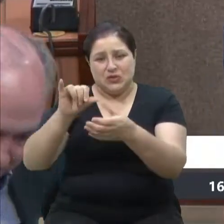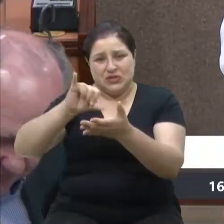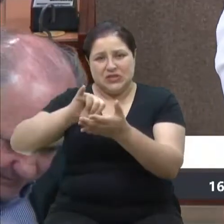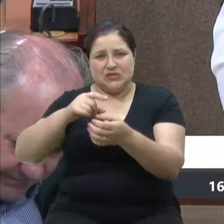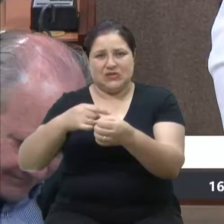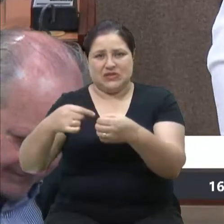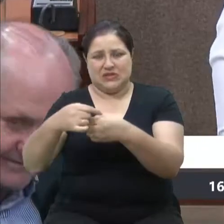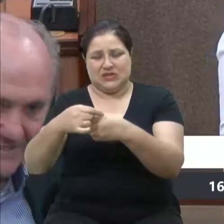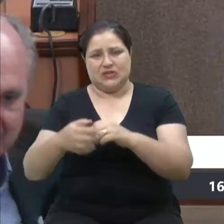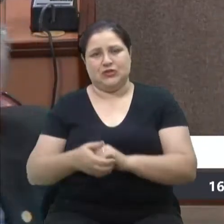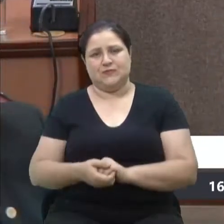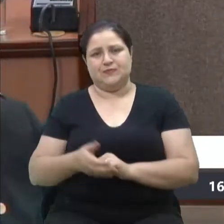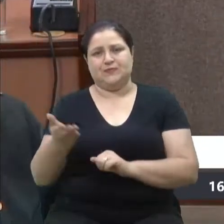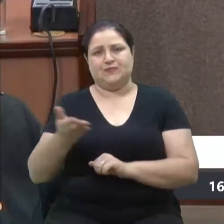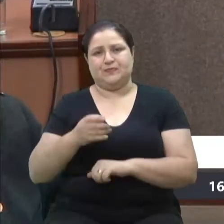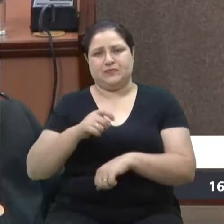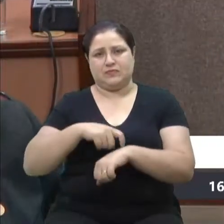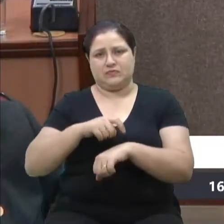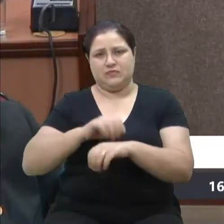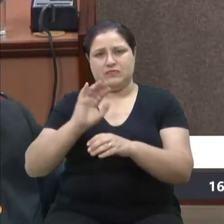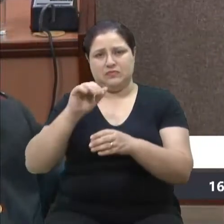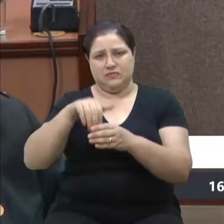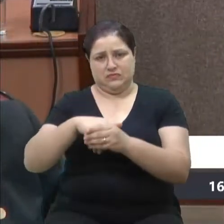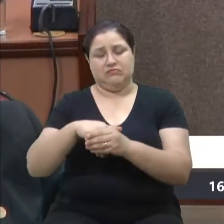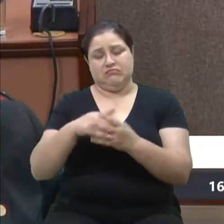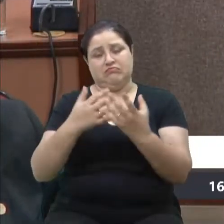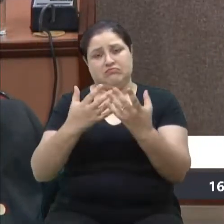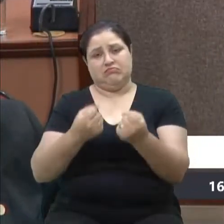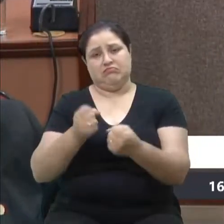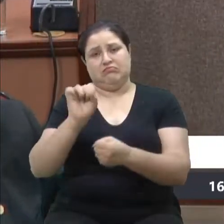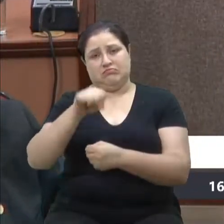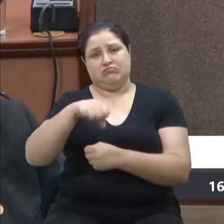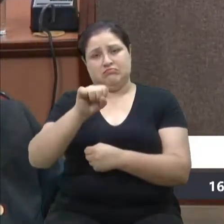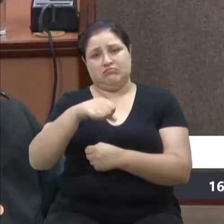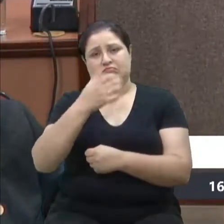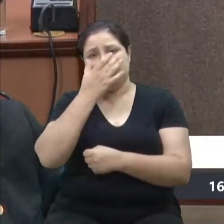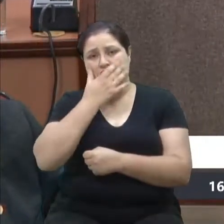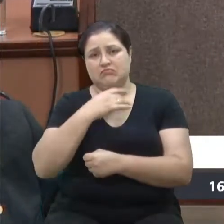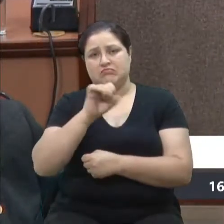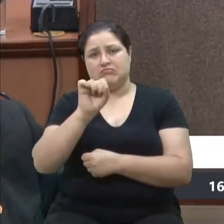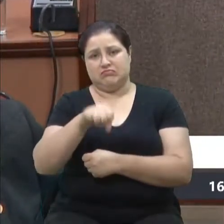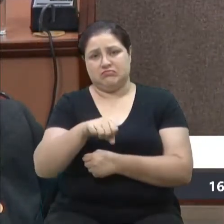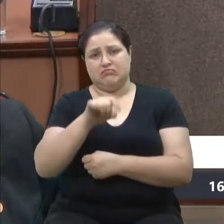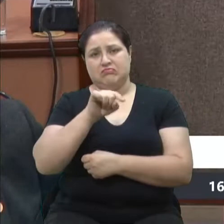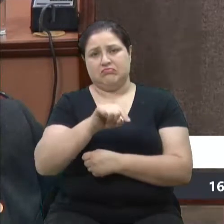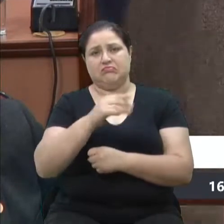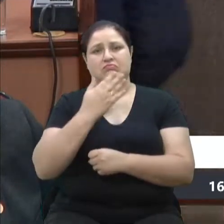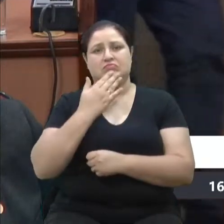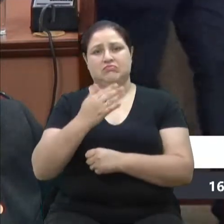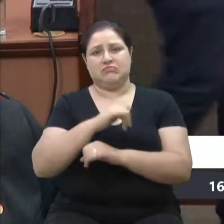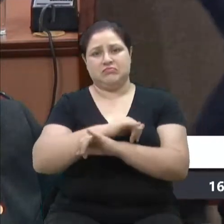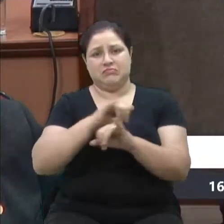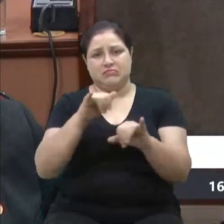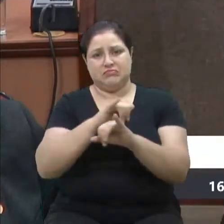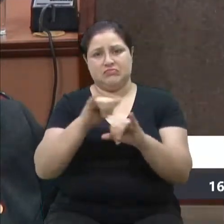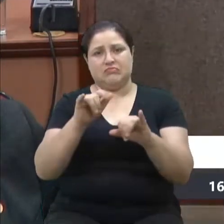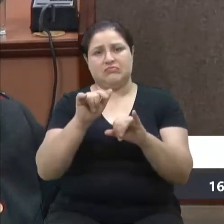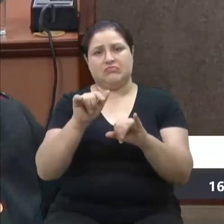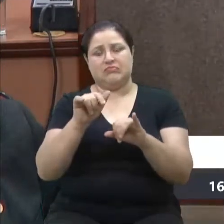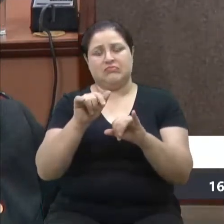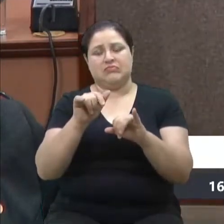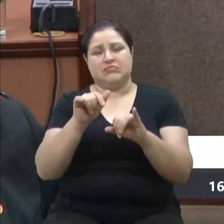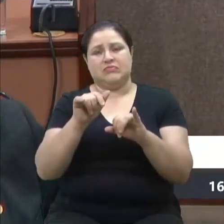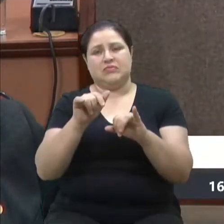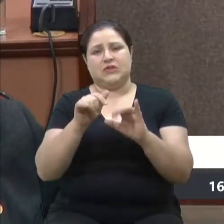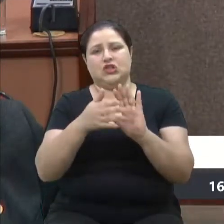esse é o momento de declarar voto, eu voto de forma favorável, porque acho mesmo que esse pedido de informações vai desfazer